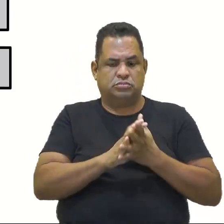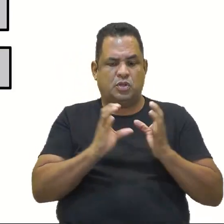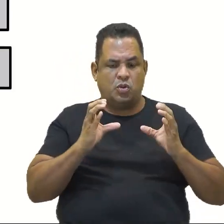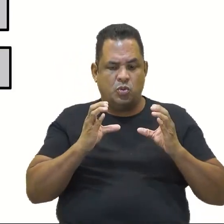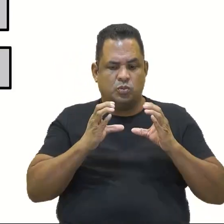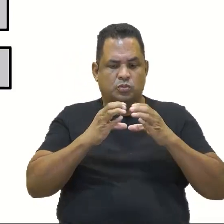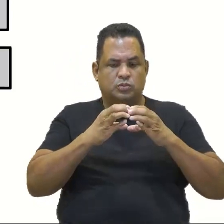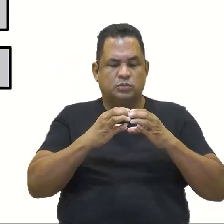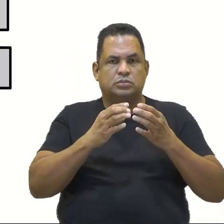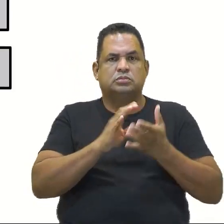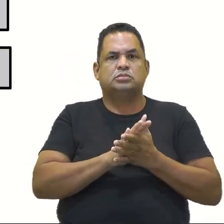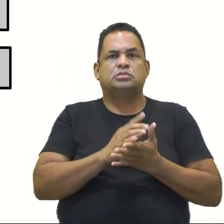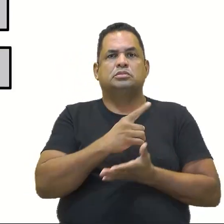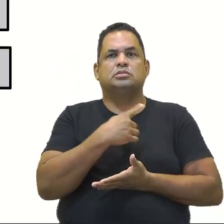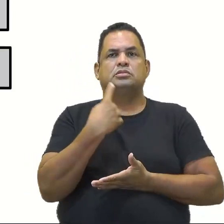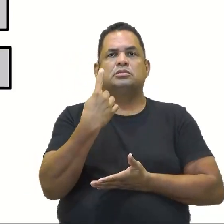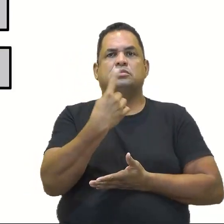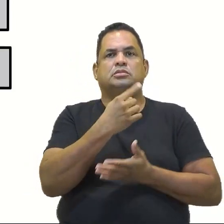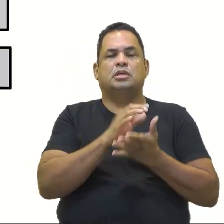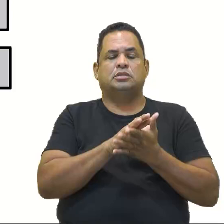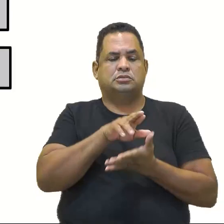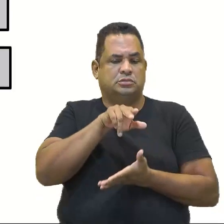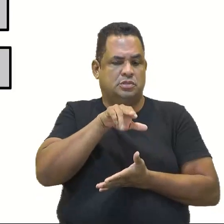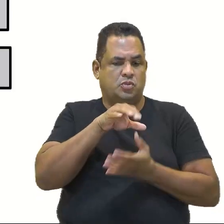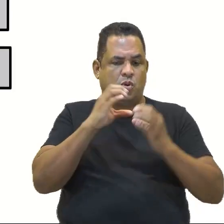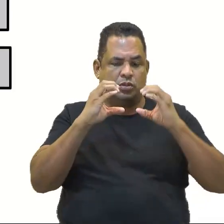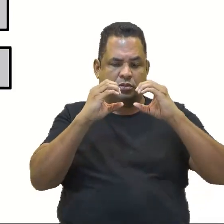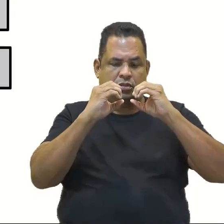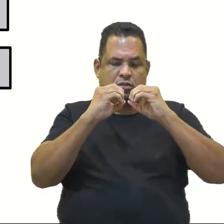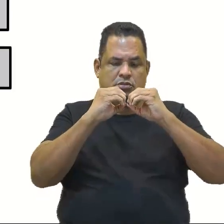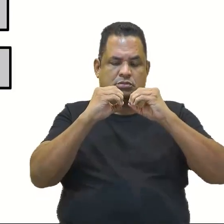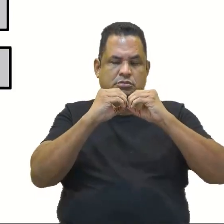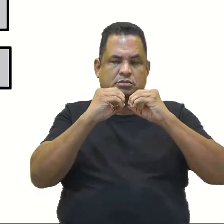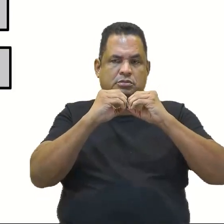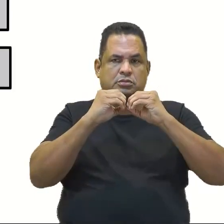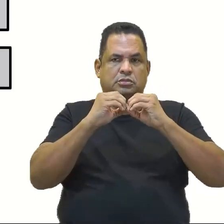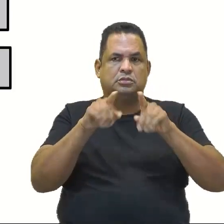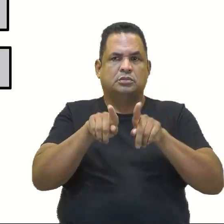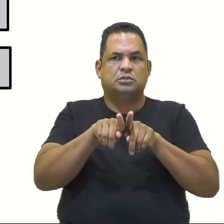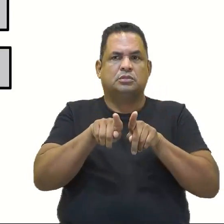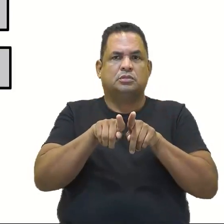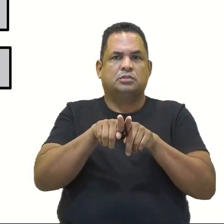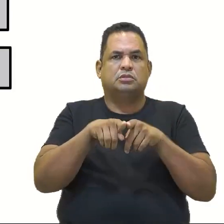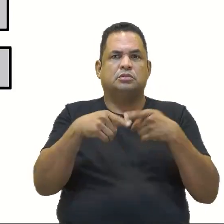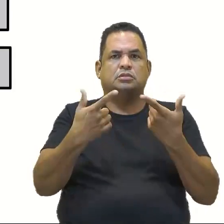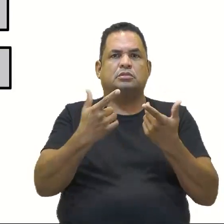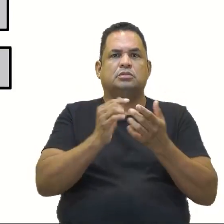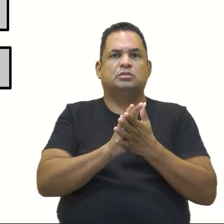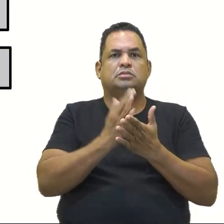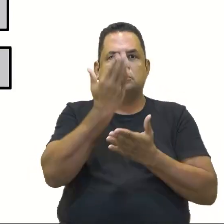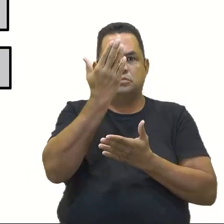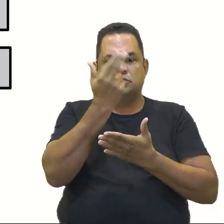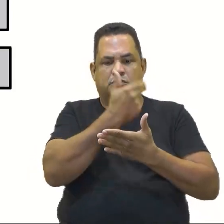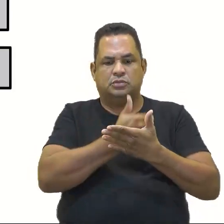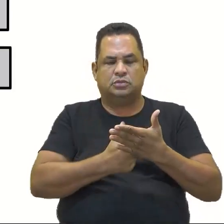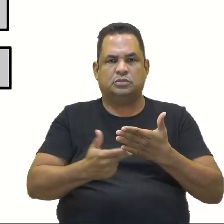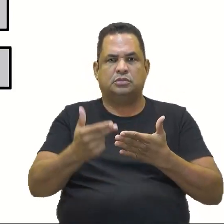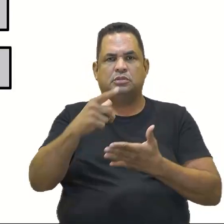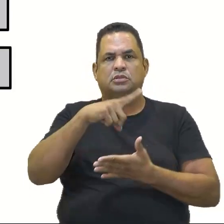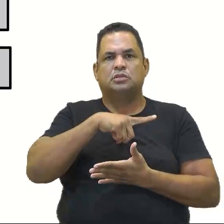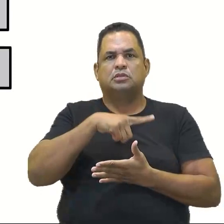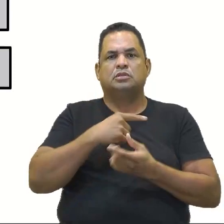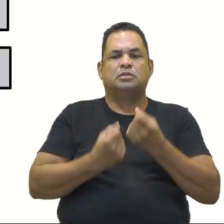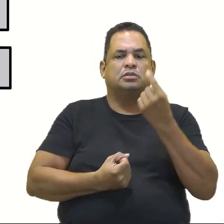é o que nós chamamos de igualdade. Nós podemos também verificar o seguinte. No diagrama existem alguns